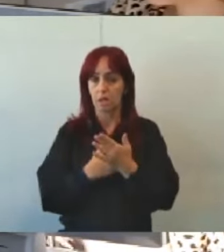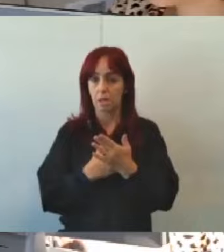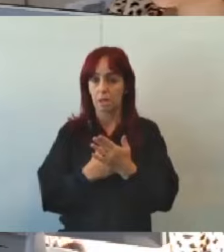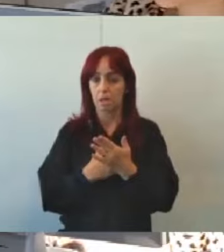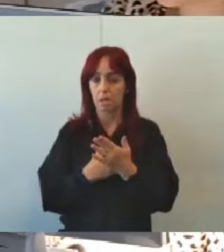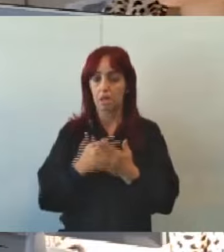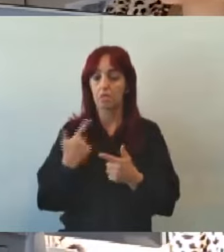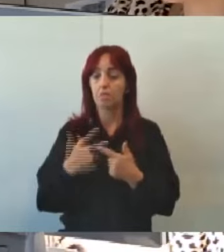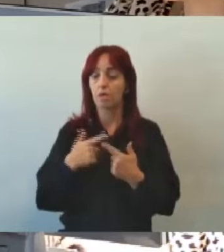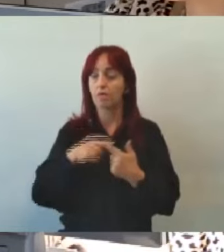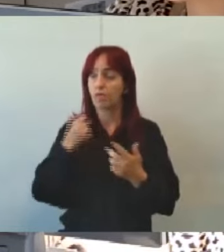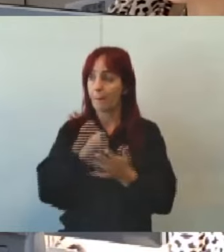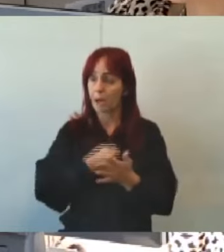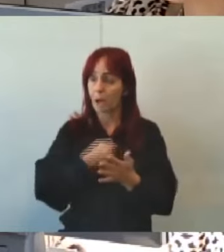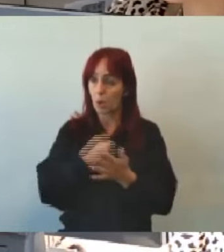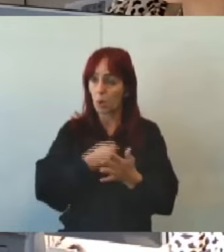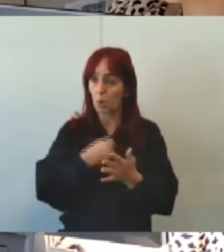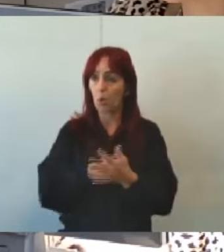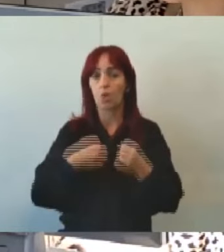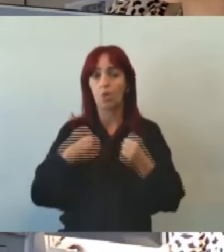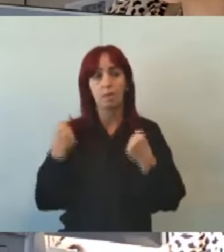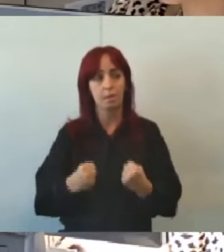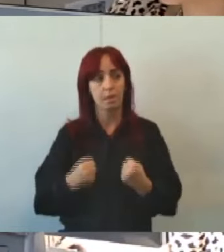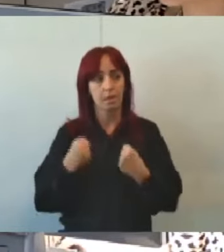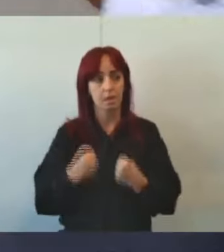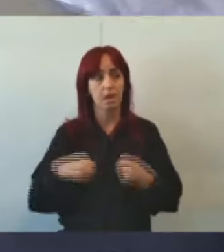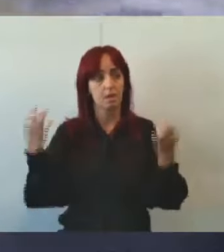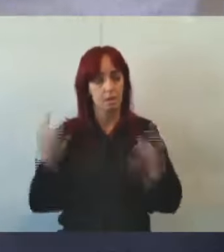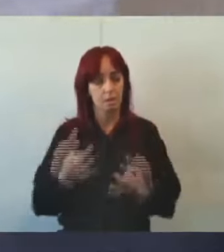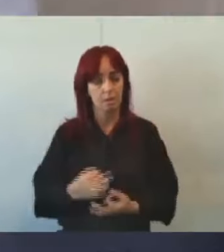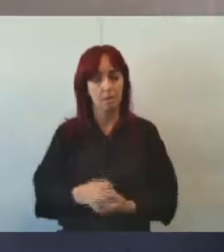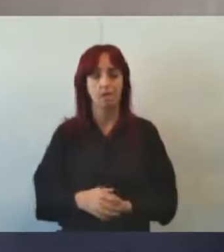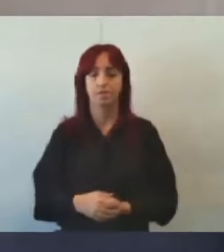uma luta pesada mas deu certo obrigada gente